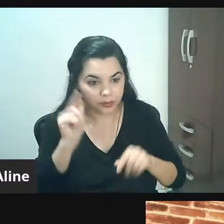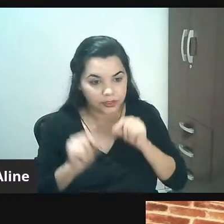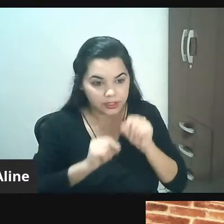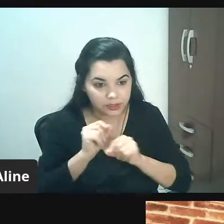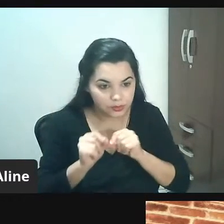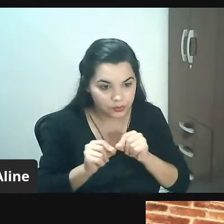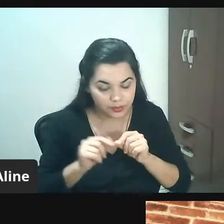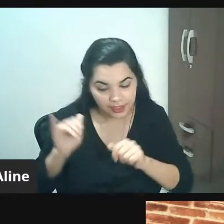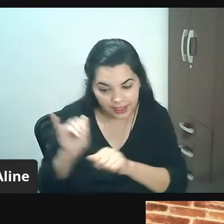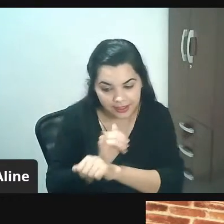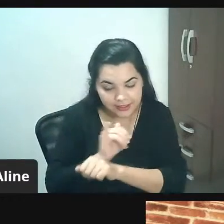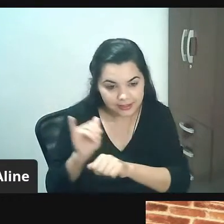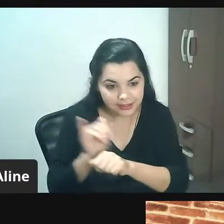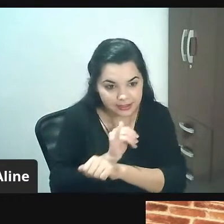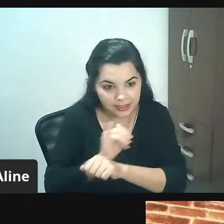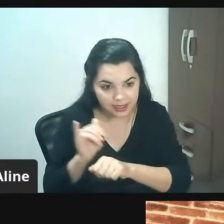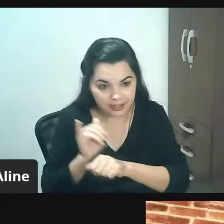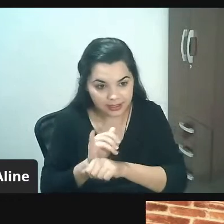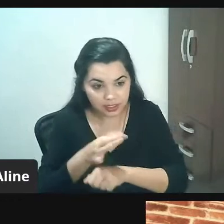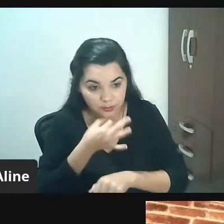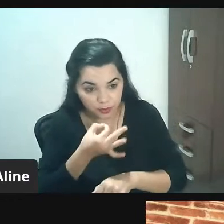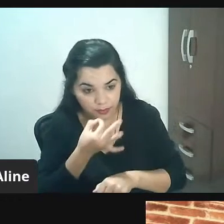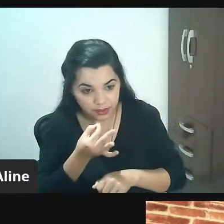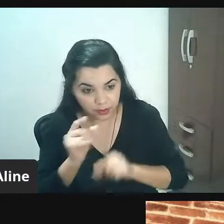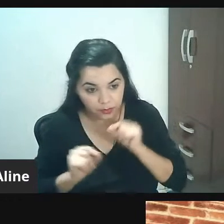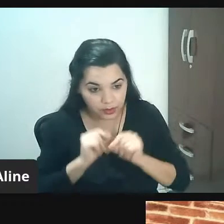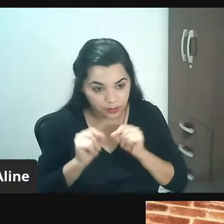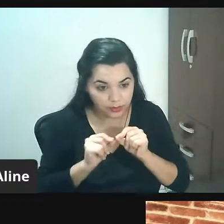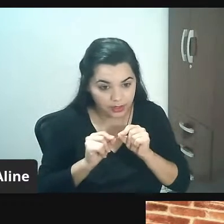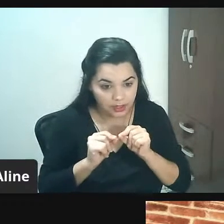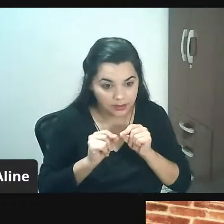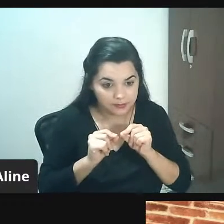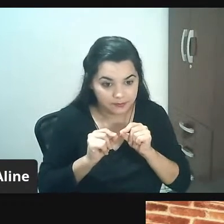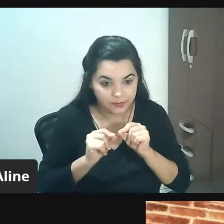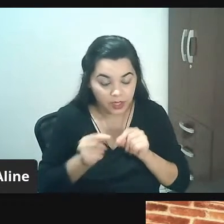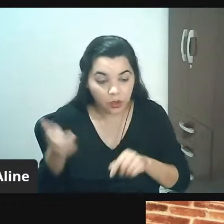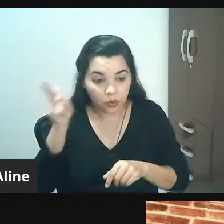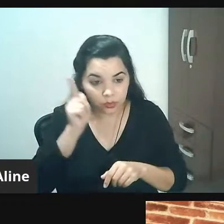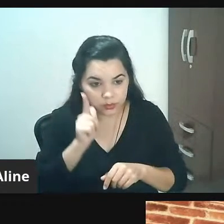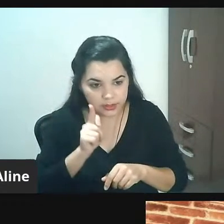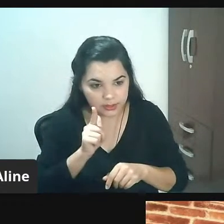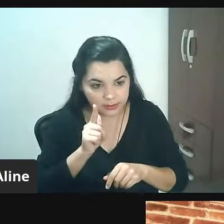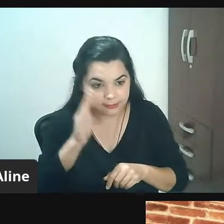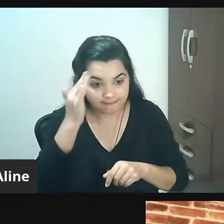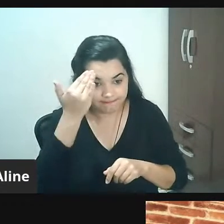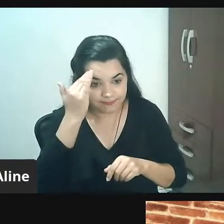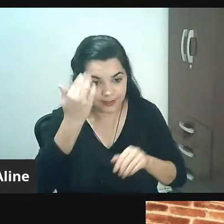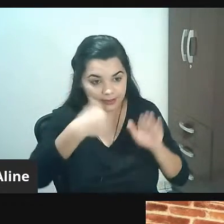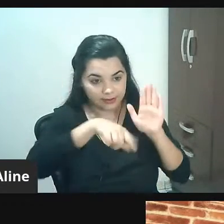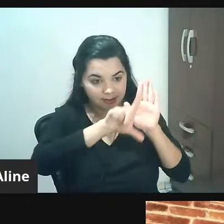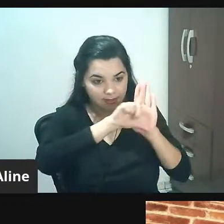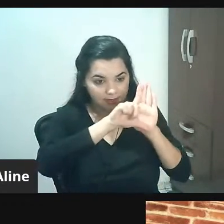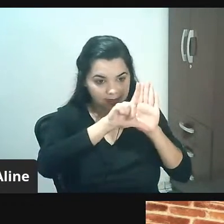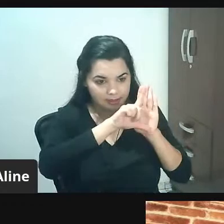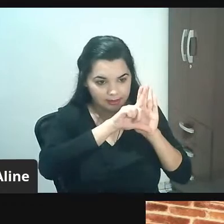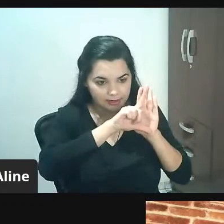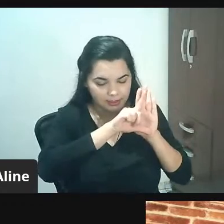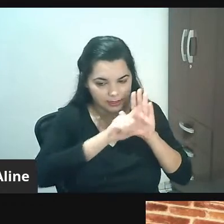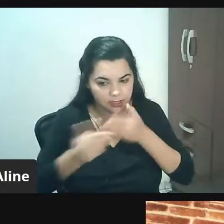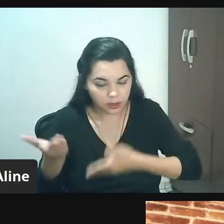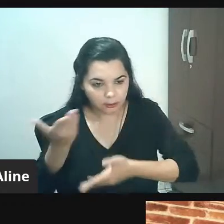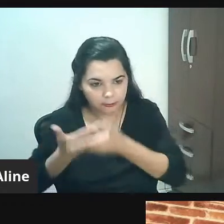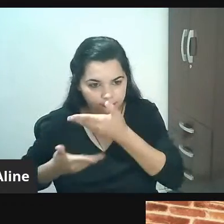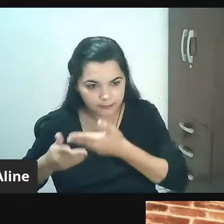a melhor estratégia na minha modesta opinião é você entender da lei consultar um bom advogado